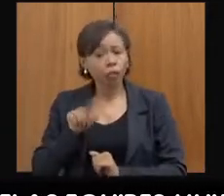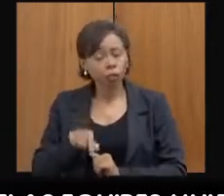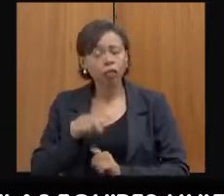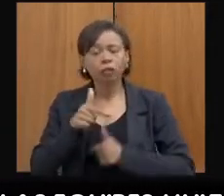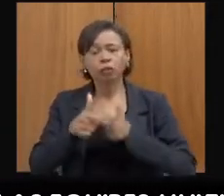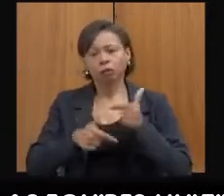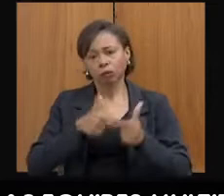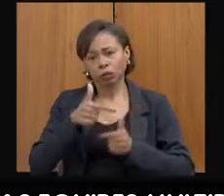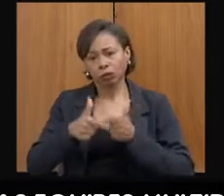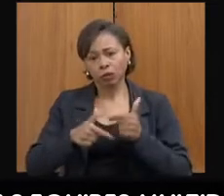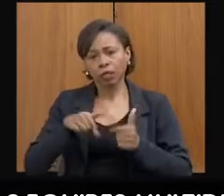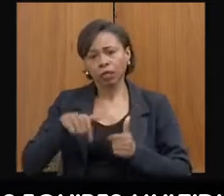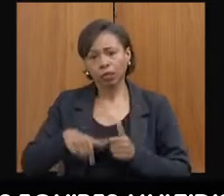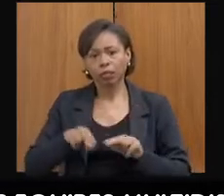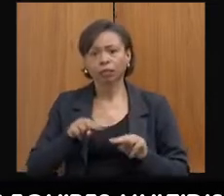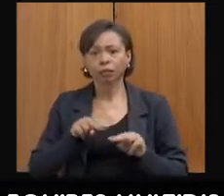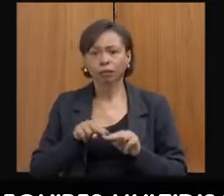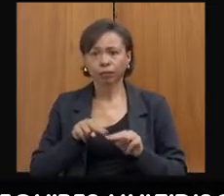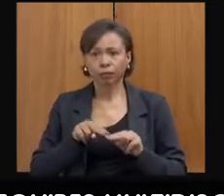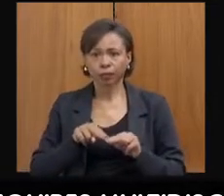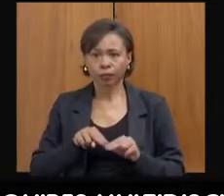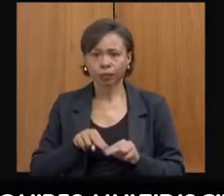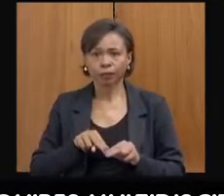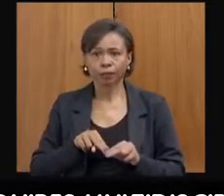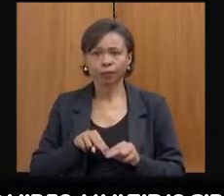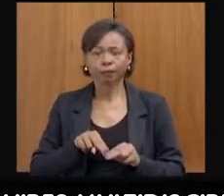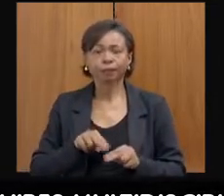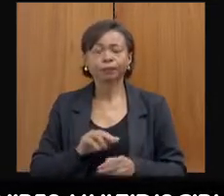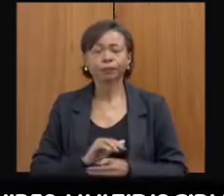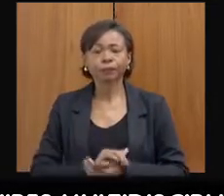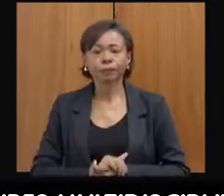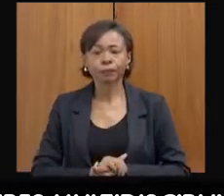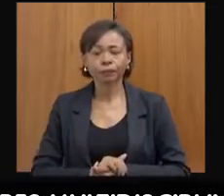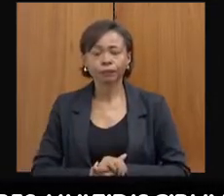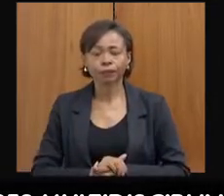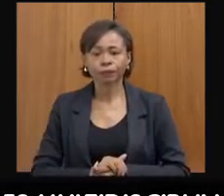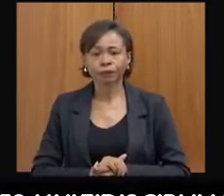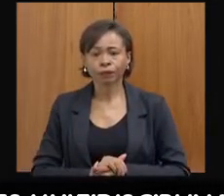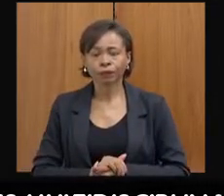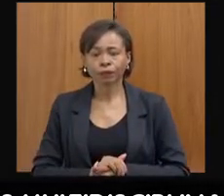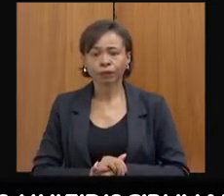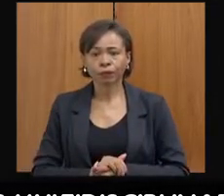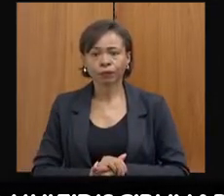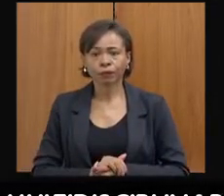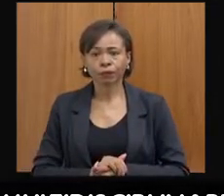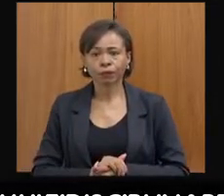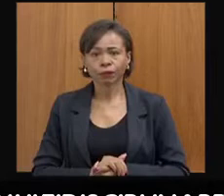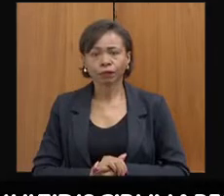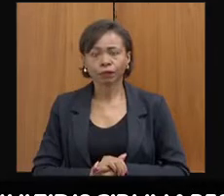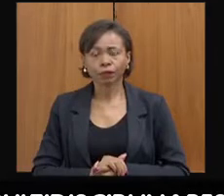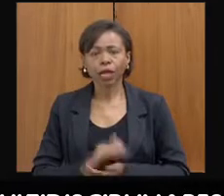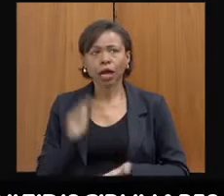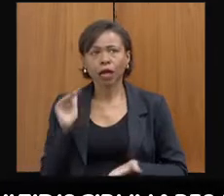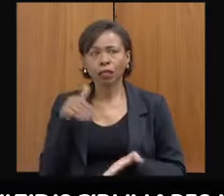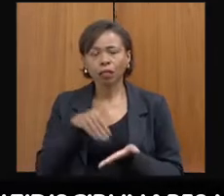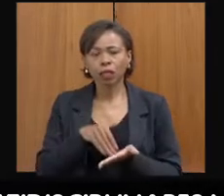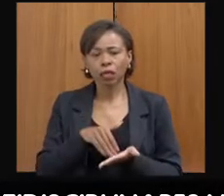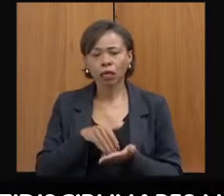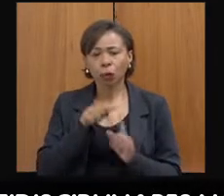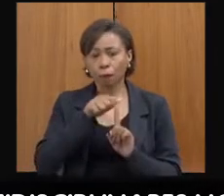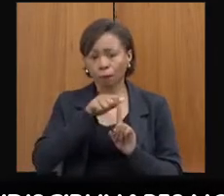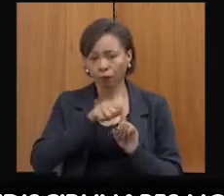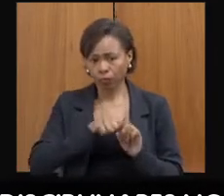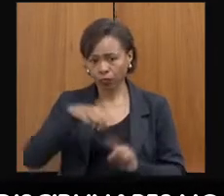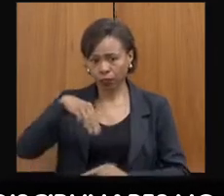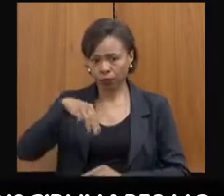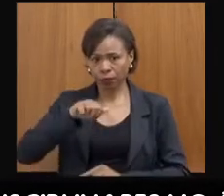trabalho aqui em Uberaba e até agora, até o mês de maio, né, que nós